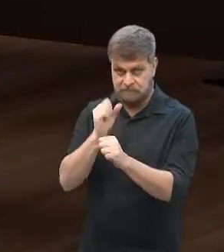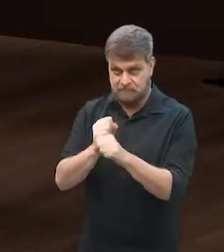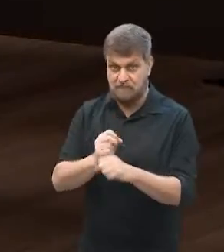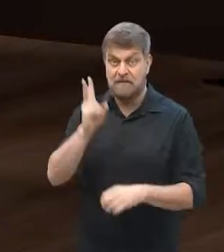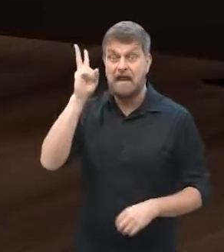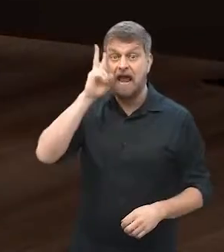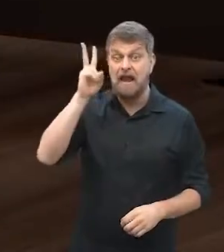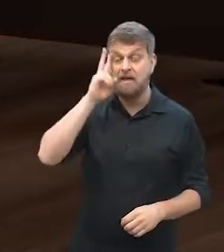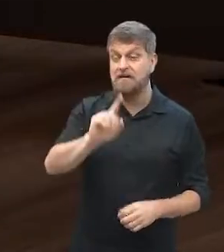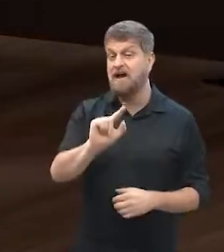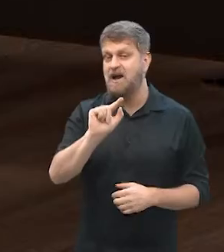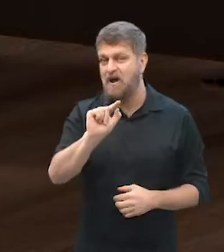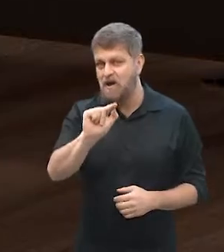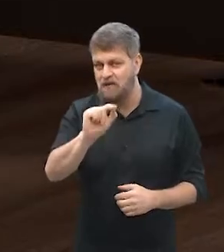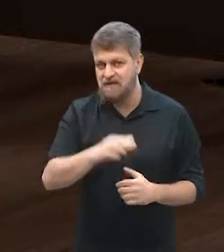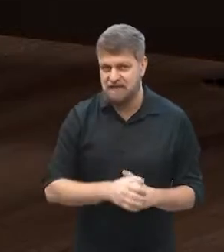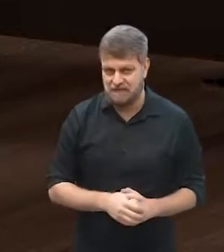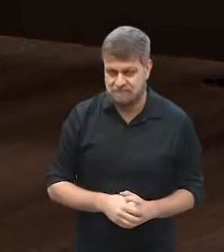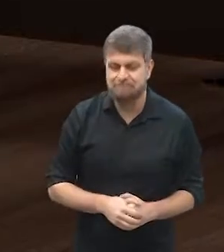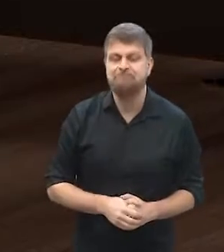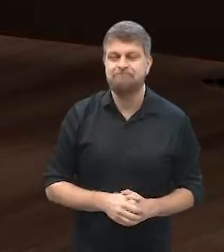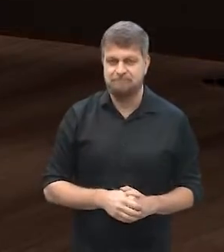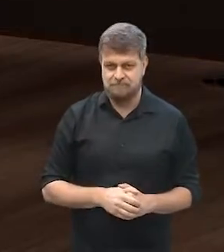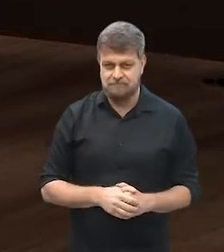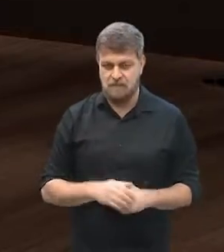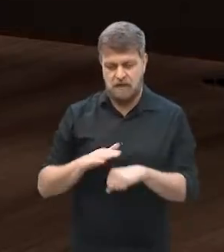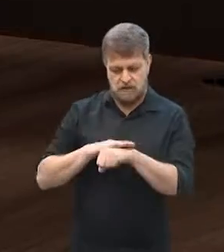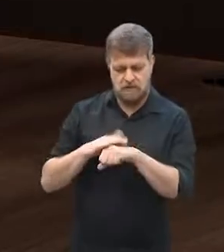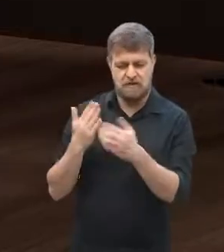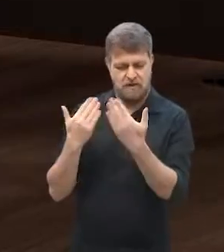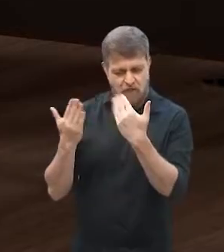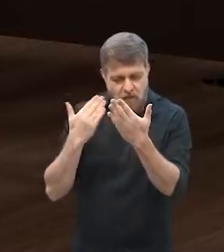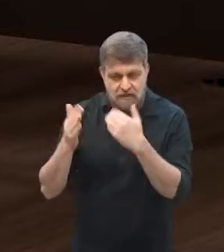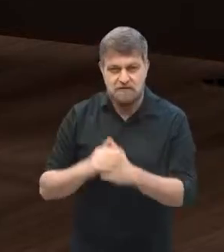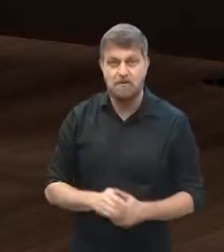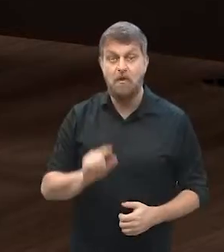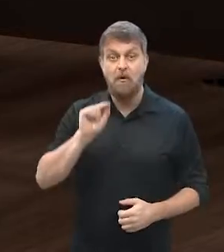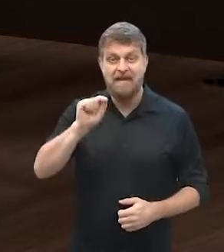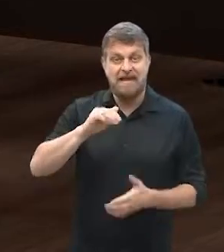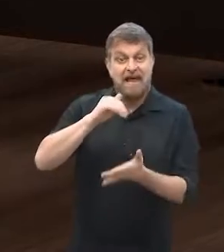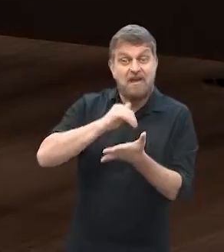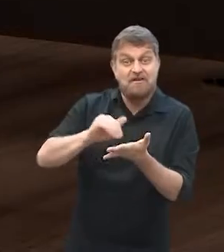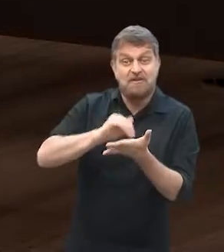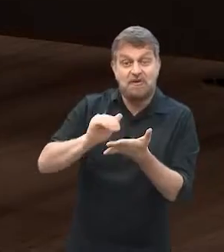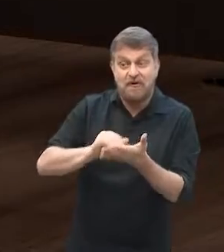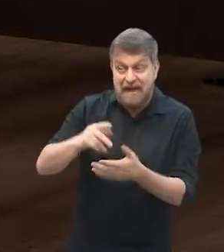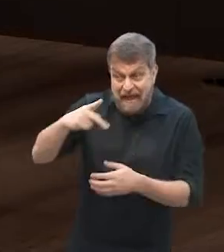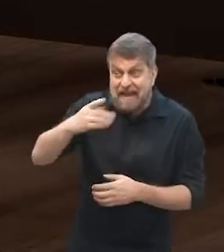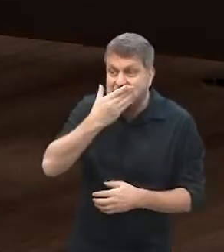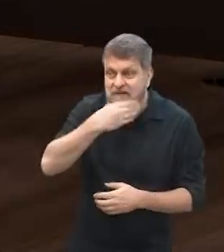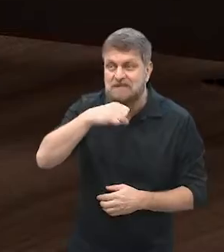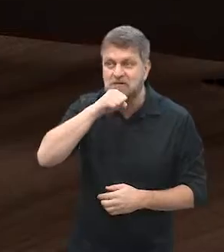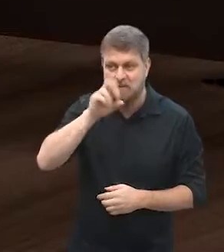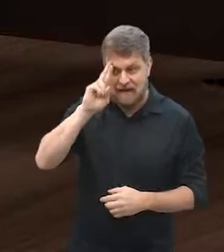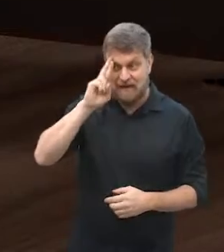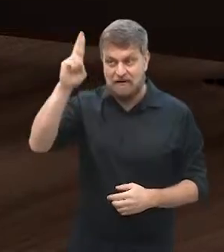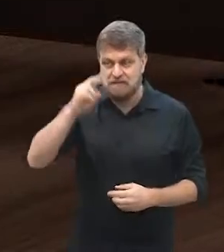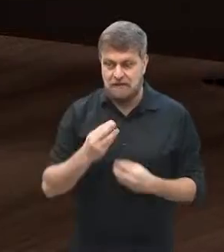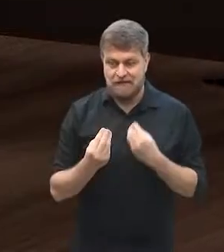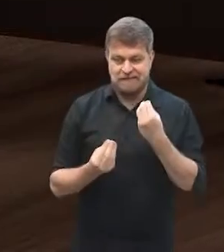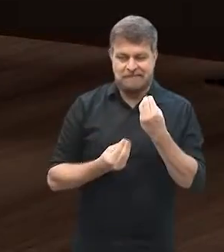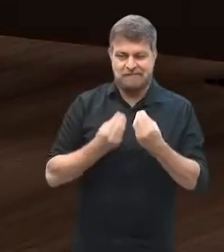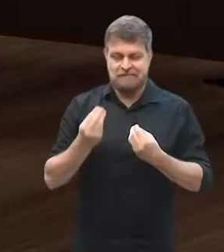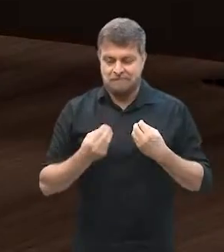lembrar que o escritório, você mencionou até em off, que a gente tava conversando, que o escritório era o escritório do seu pai. Como foi chegar,